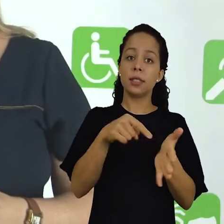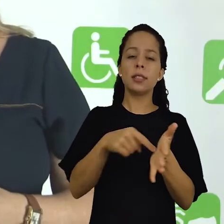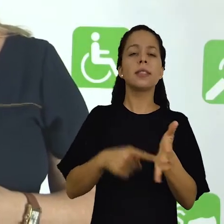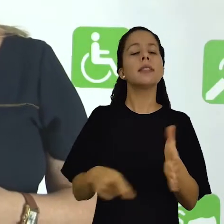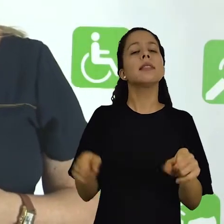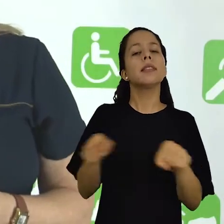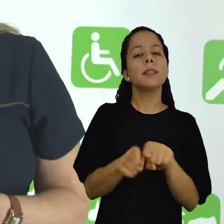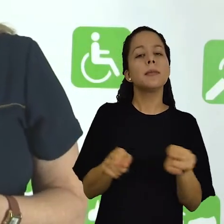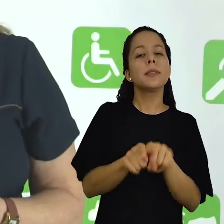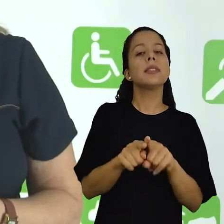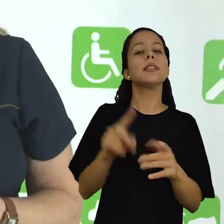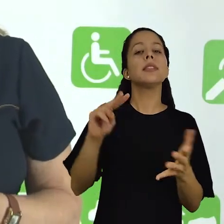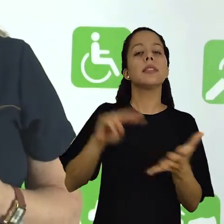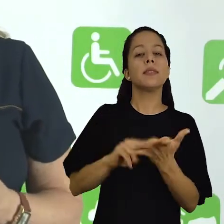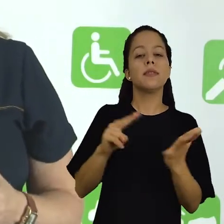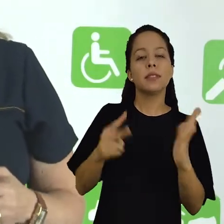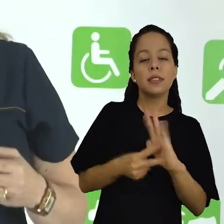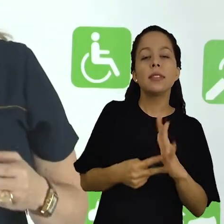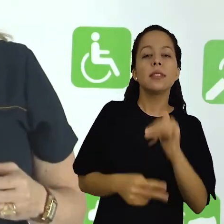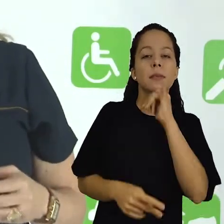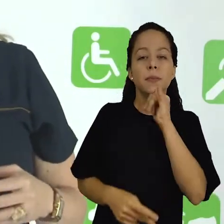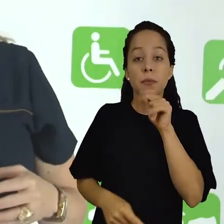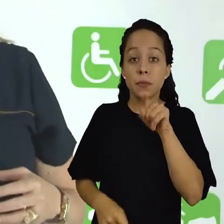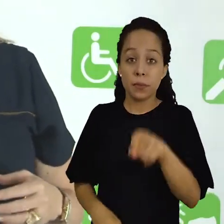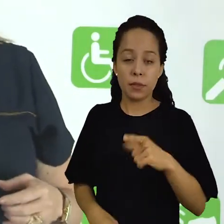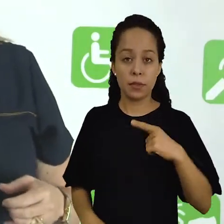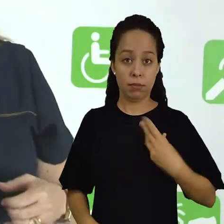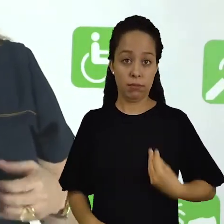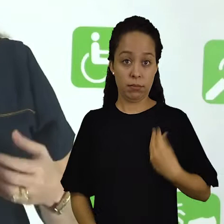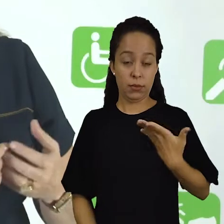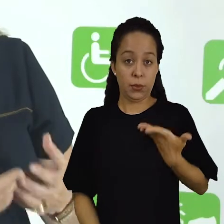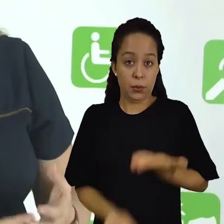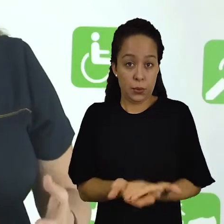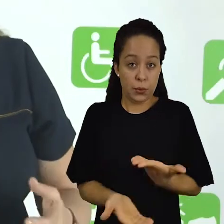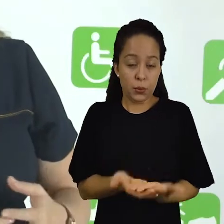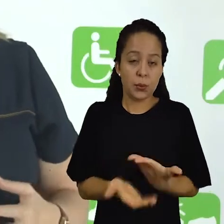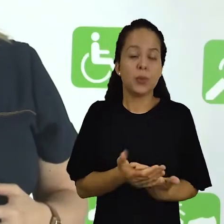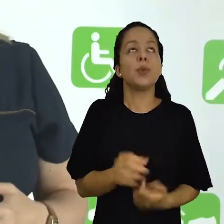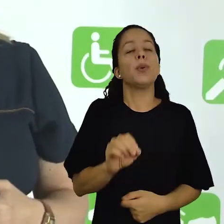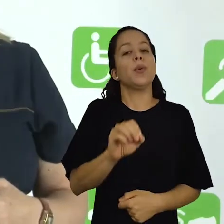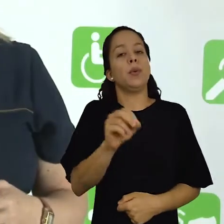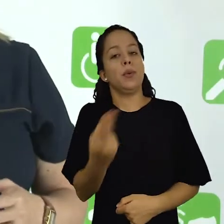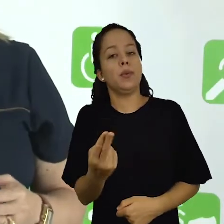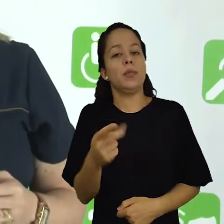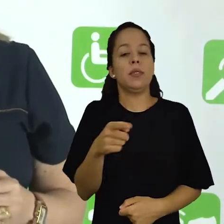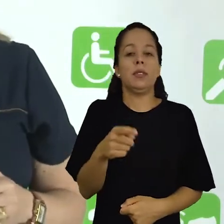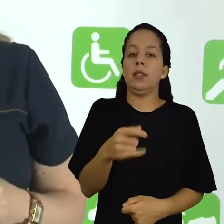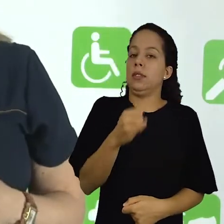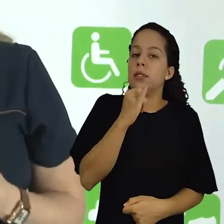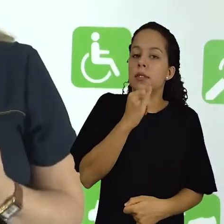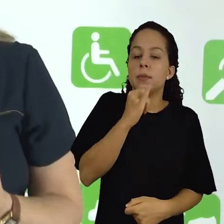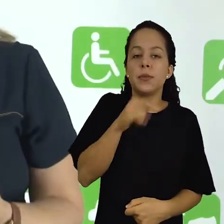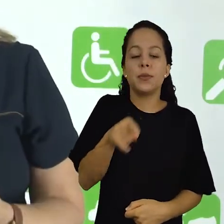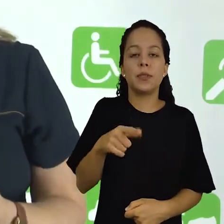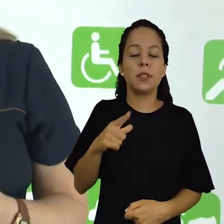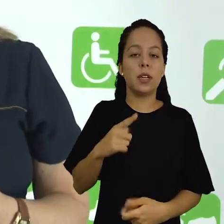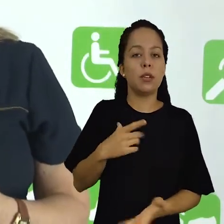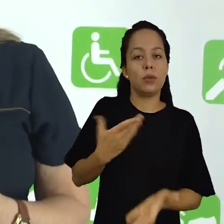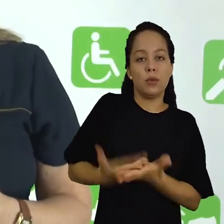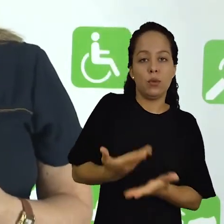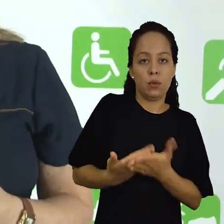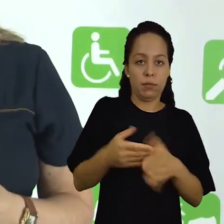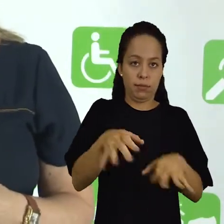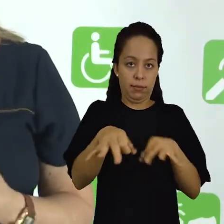diz respeito a você, por meio de algum estudo que você faz, por meio de algum estudo